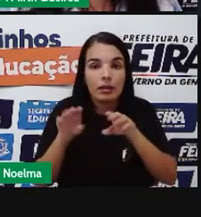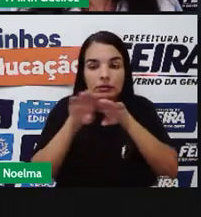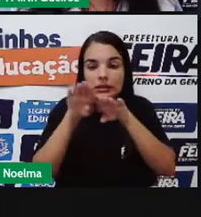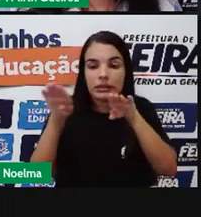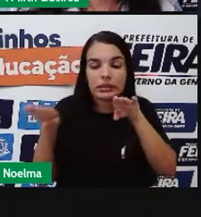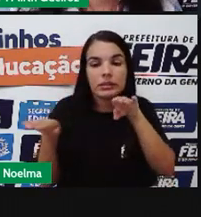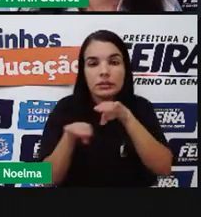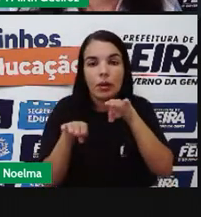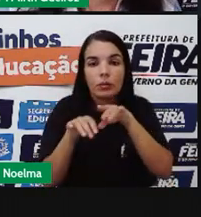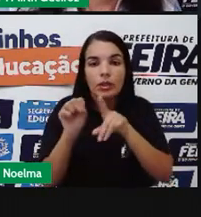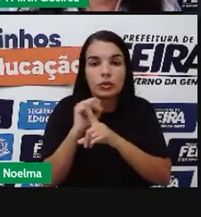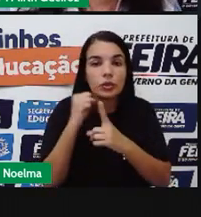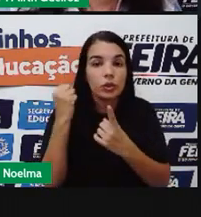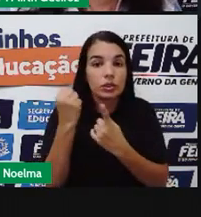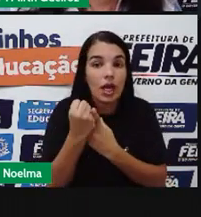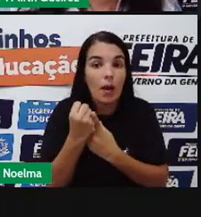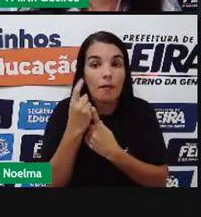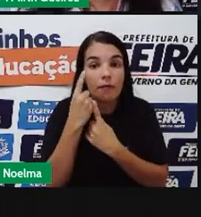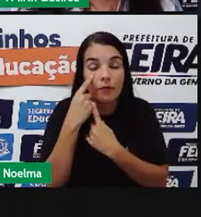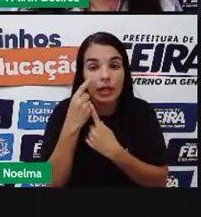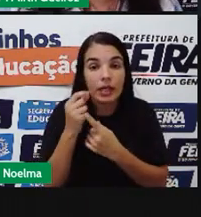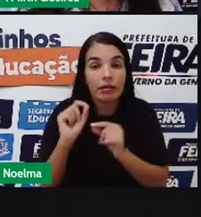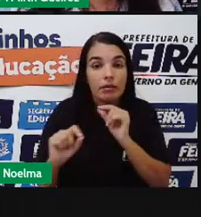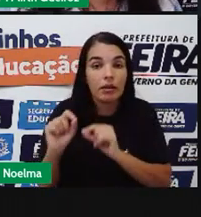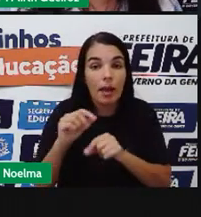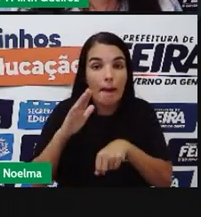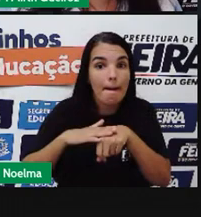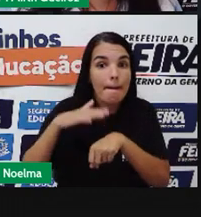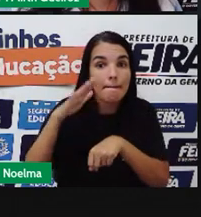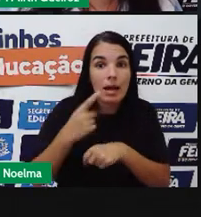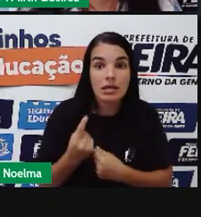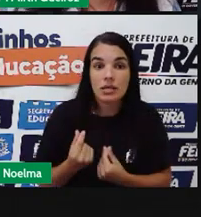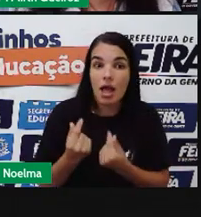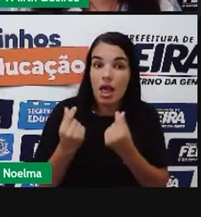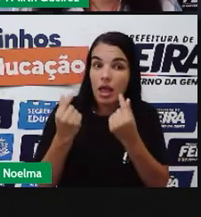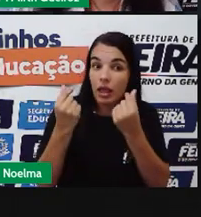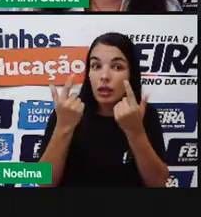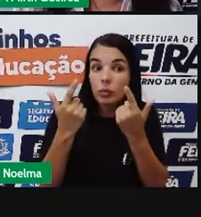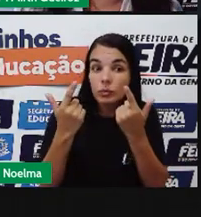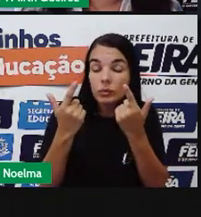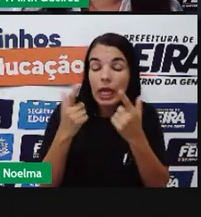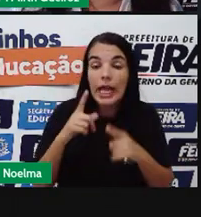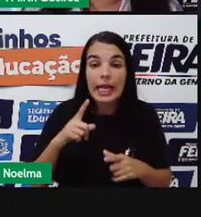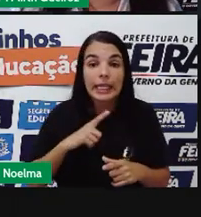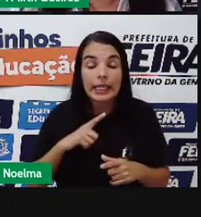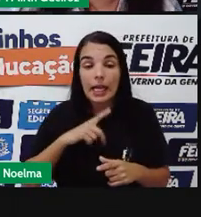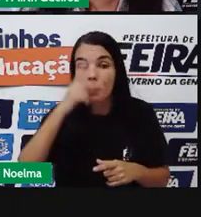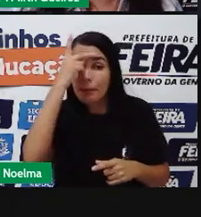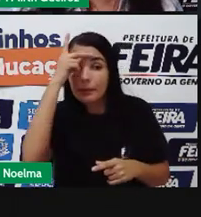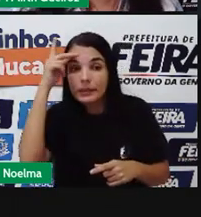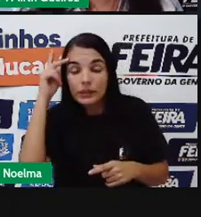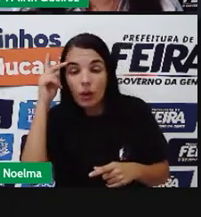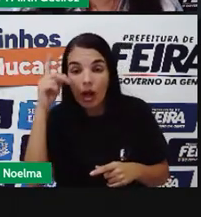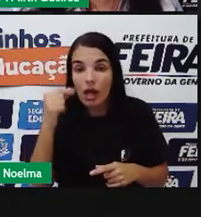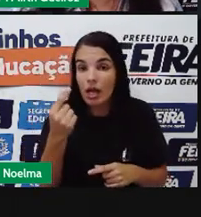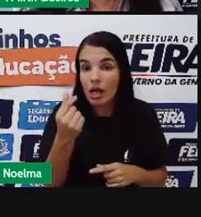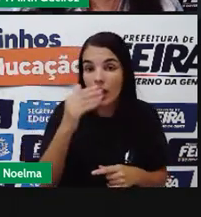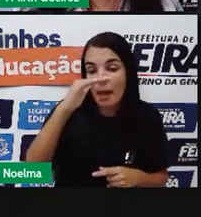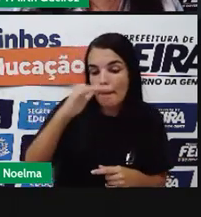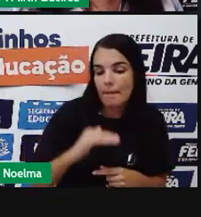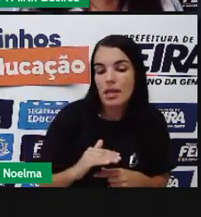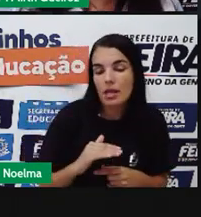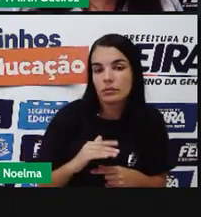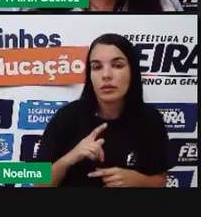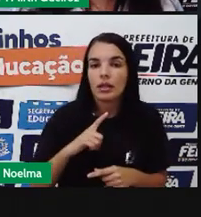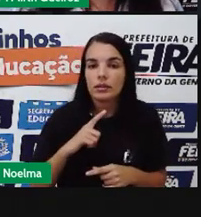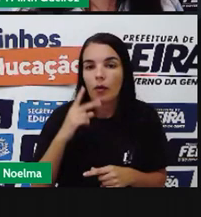ricos Em comparação Aos mais pobres A gente pode medir A desigualdade Quem ganha mais Quem ganha menos A partir aí